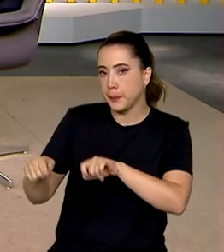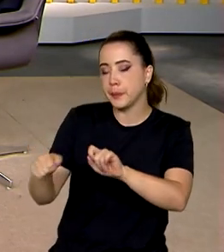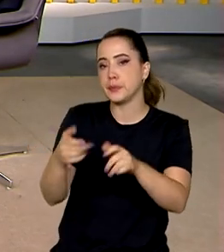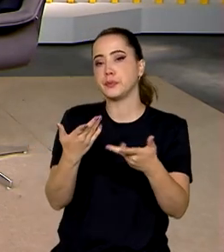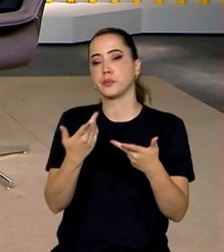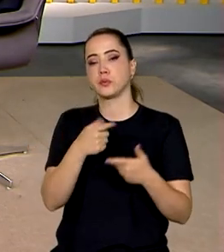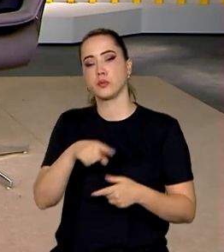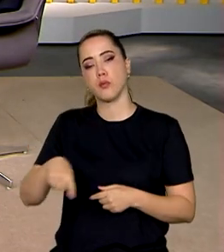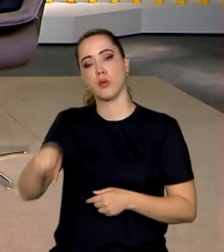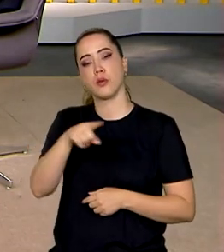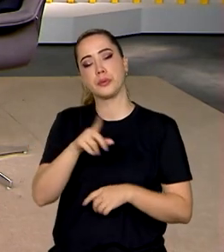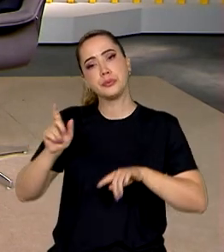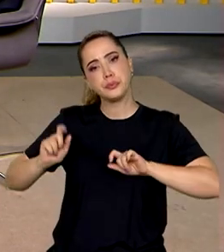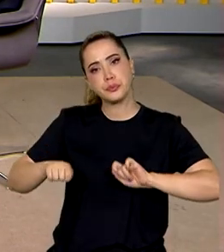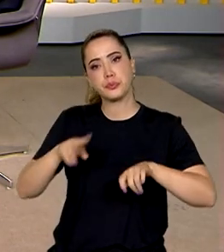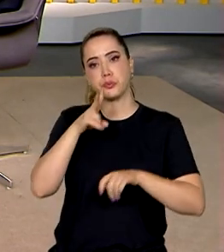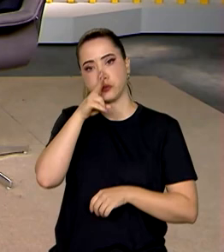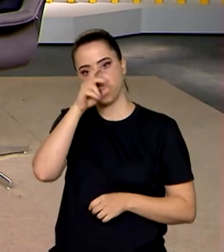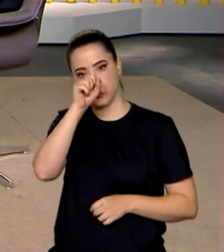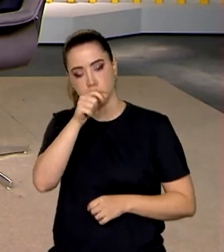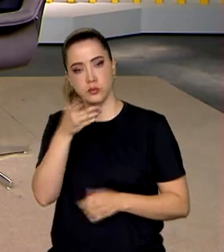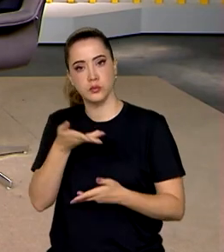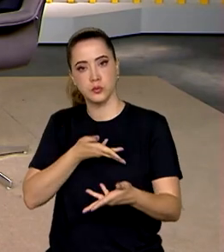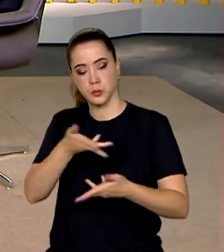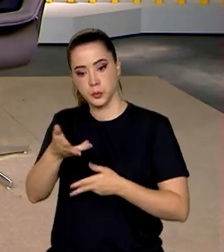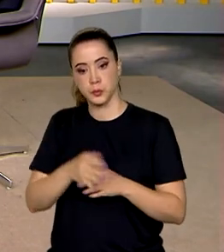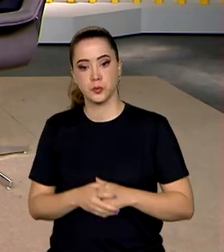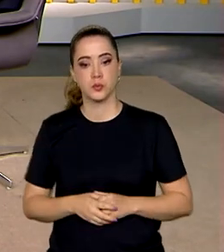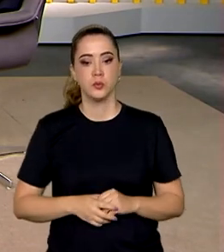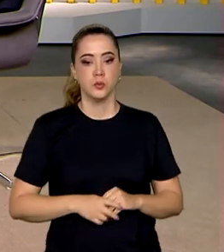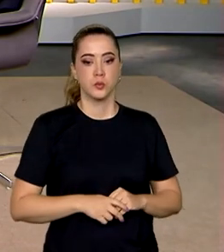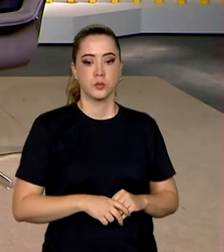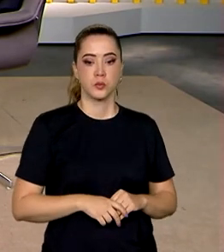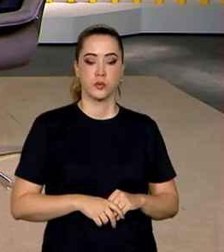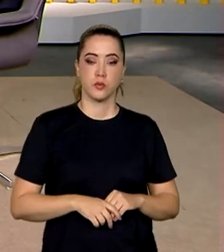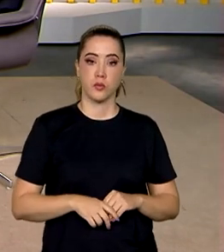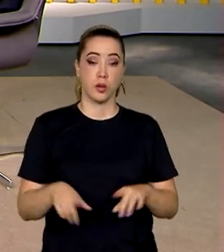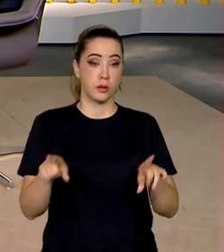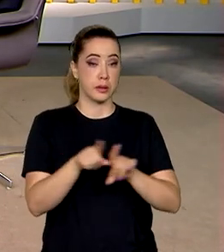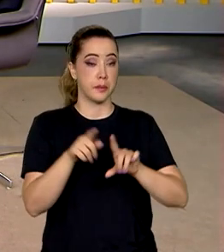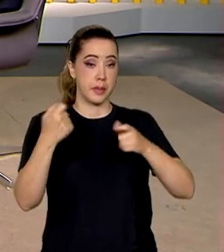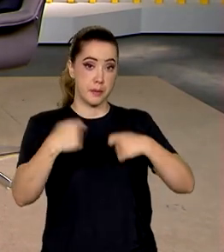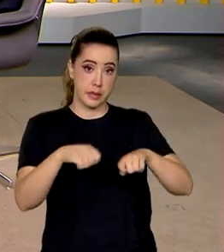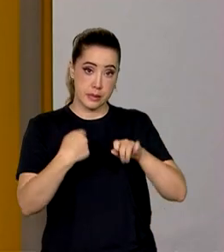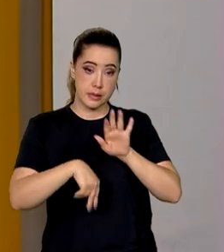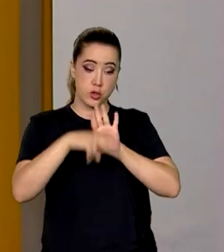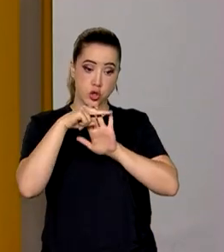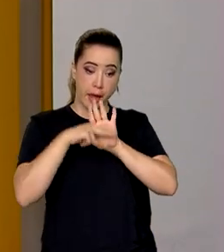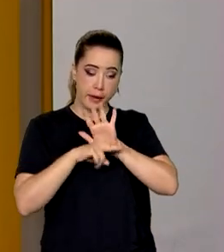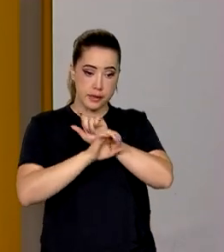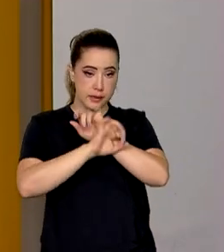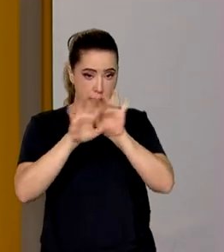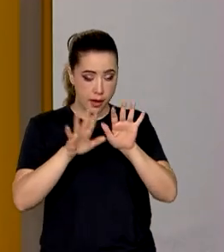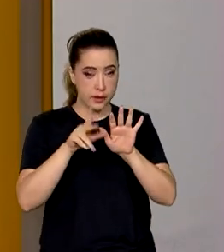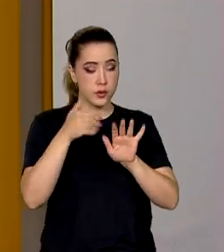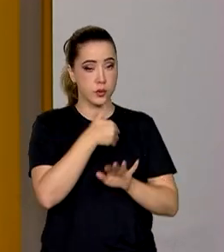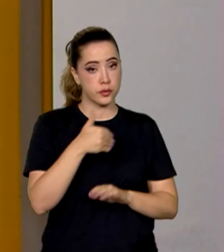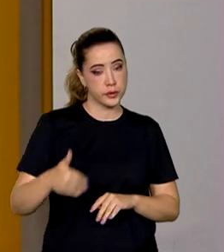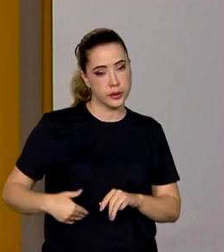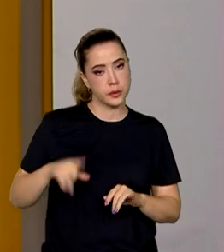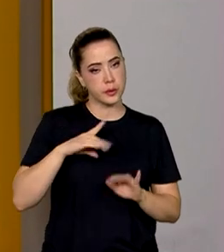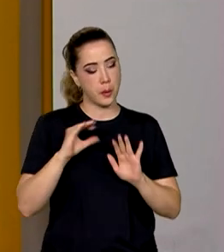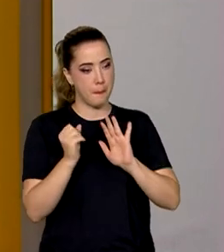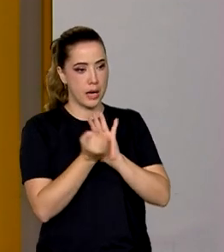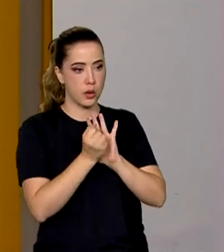instrumentos, para poder fortalecer essa parceria. E também é preciso haver a regulação por parte do Estado. O existe um